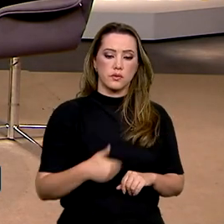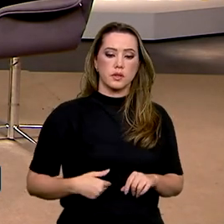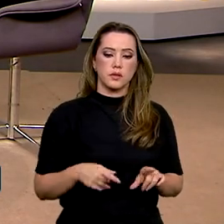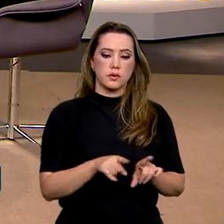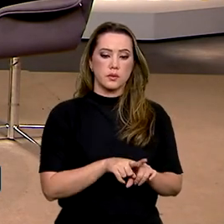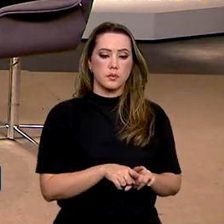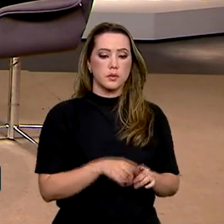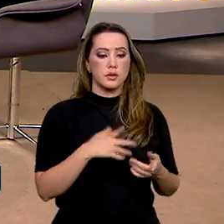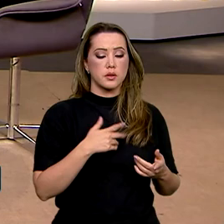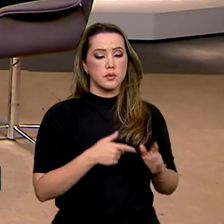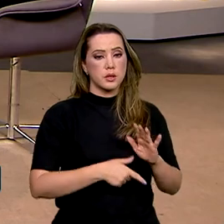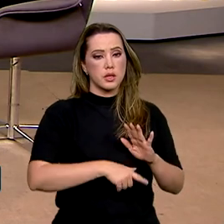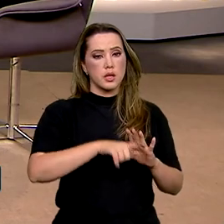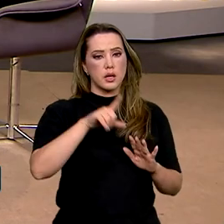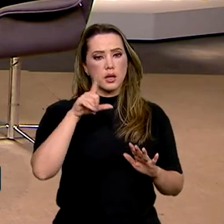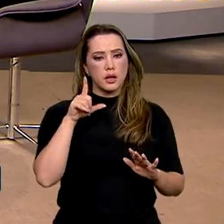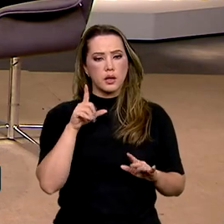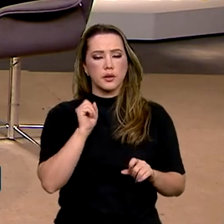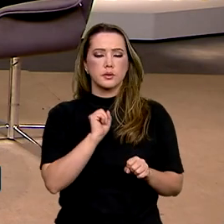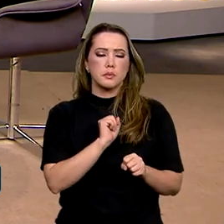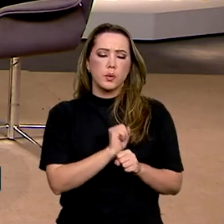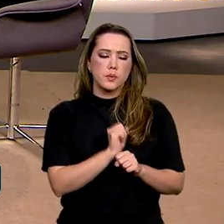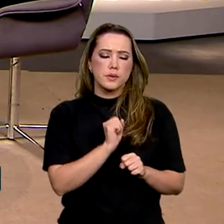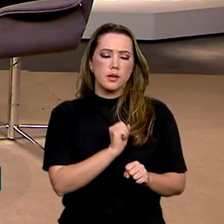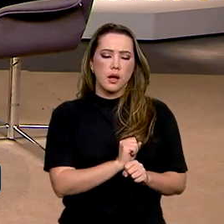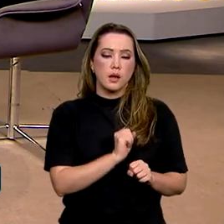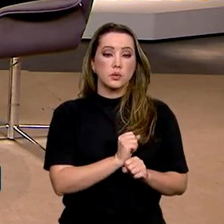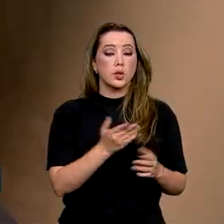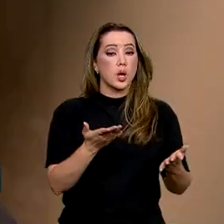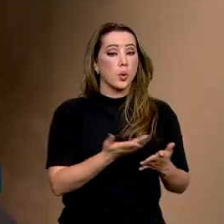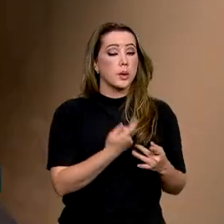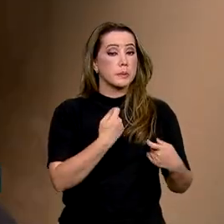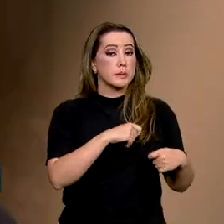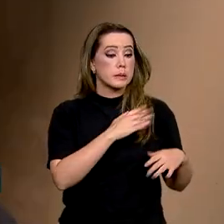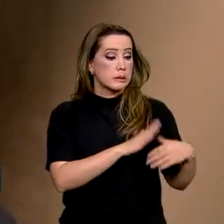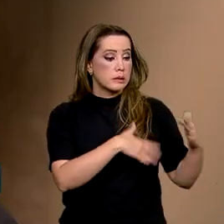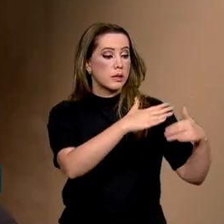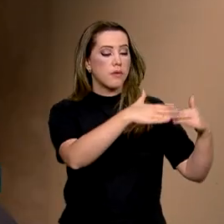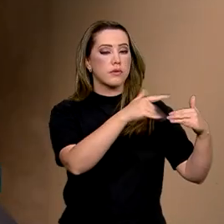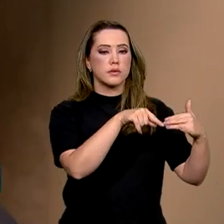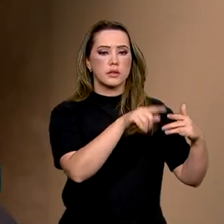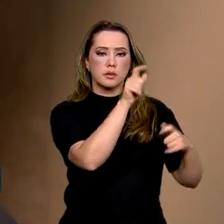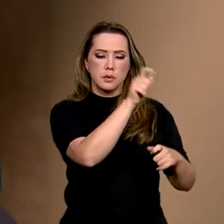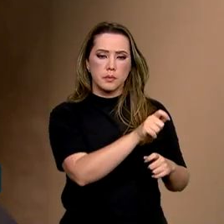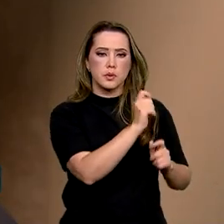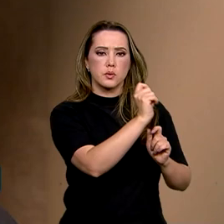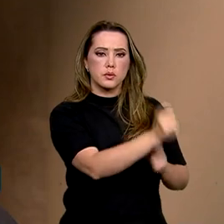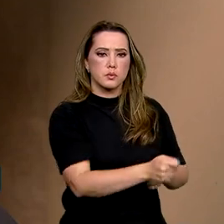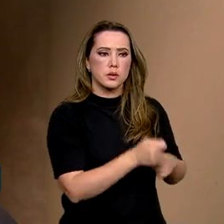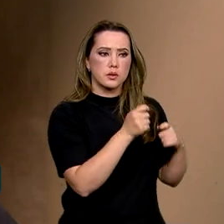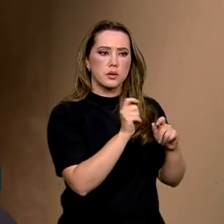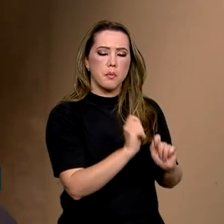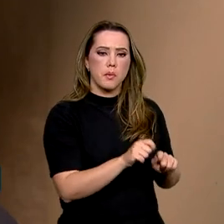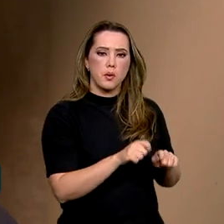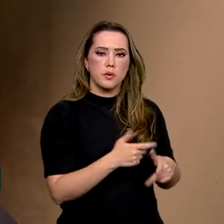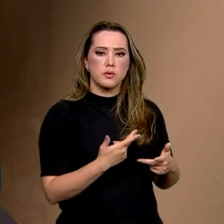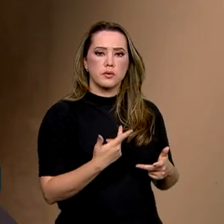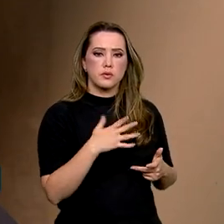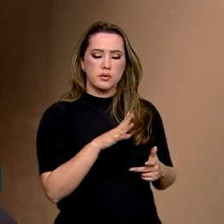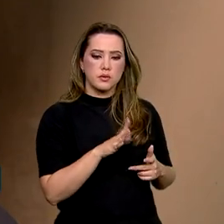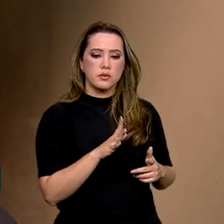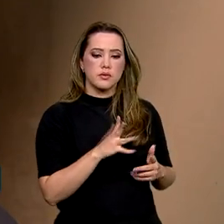algo que ficou adormecido por muito tempo e que precisa alavancar para que o pescador possa realmente ter essa